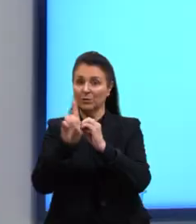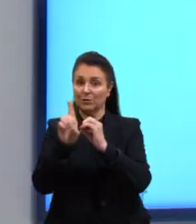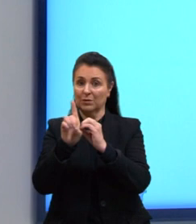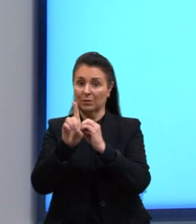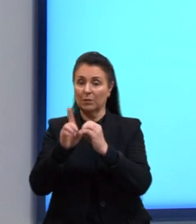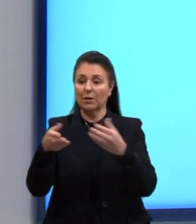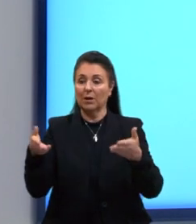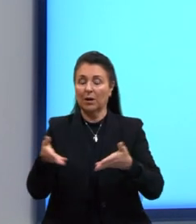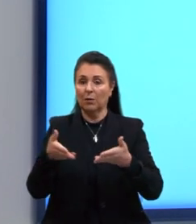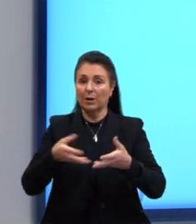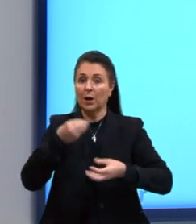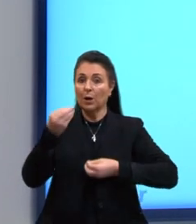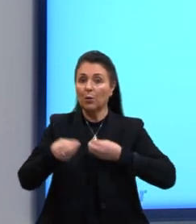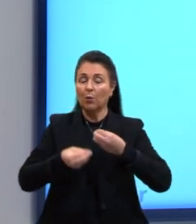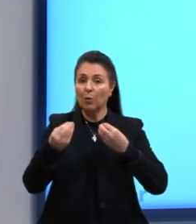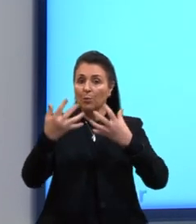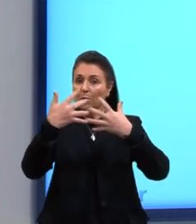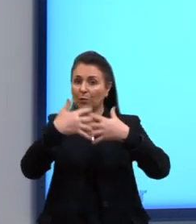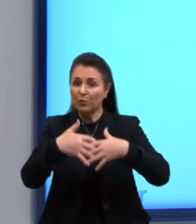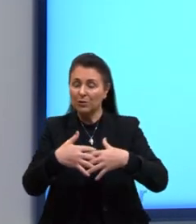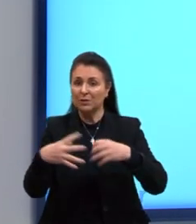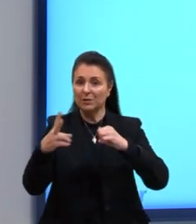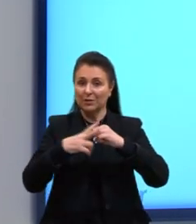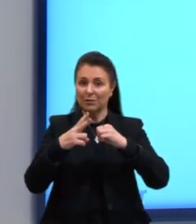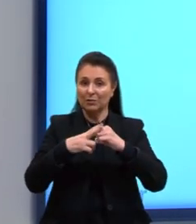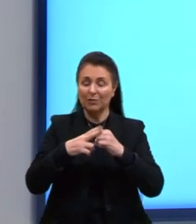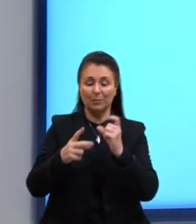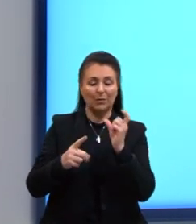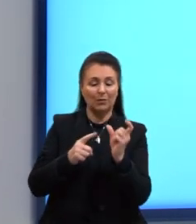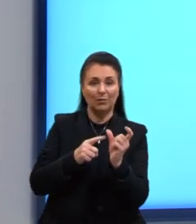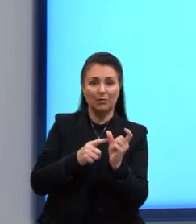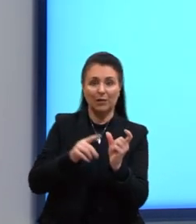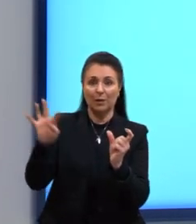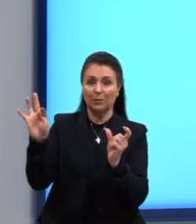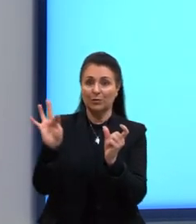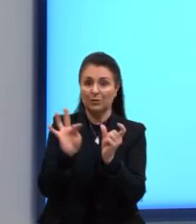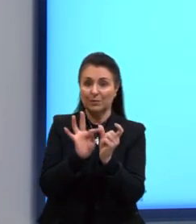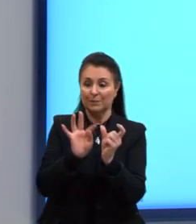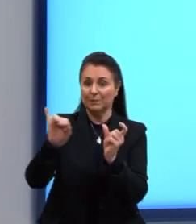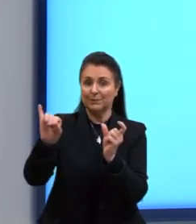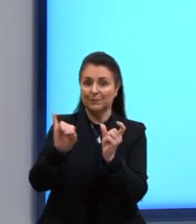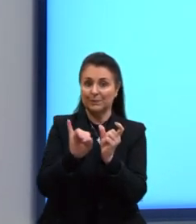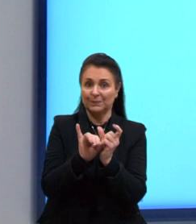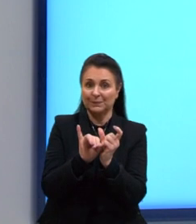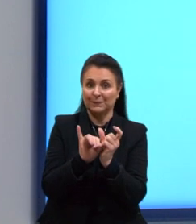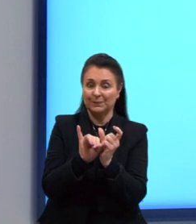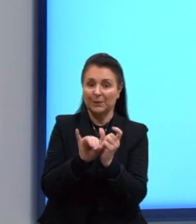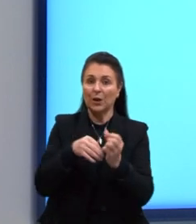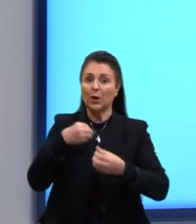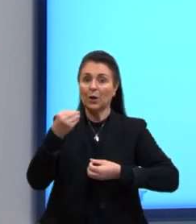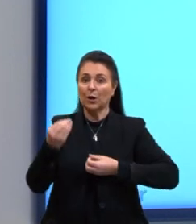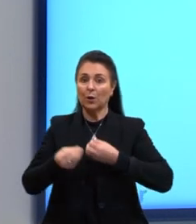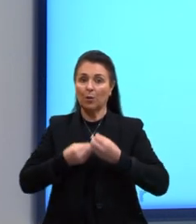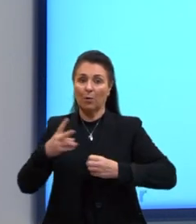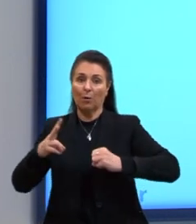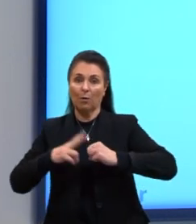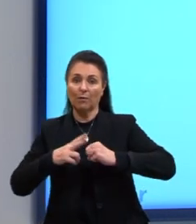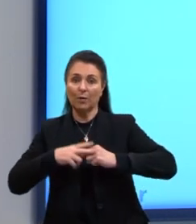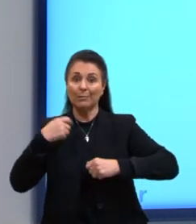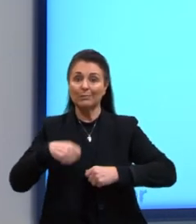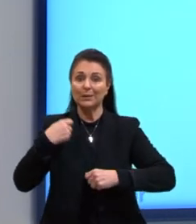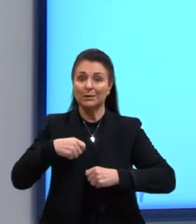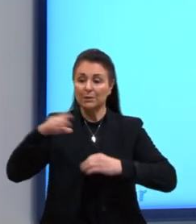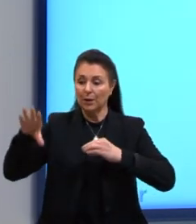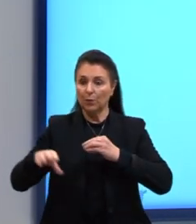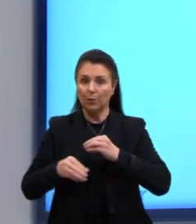Agora, como é que funciona o nosso verbo transitivo indireto? Ele vai ser aquele que vai precisar de